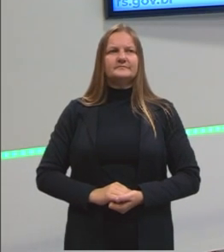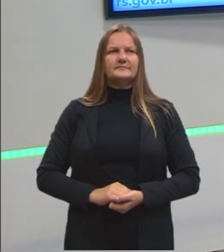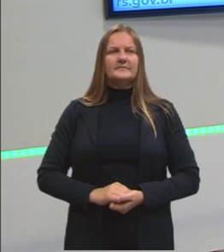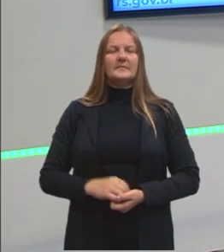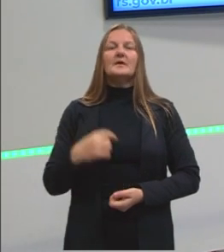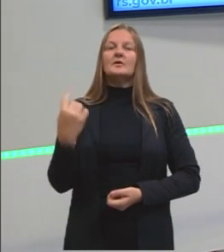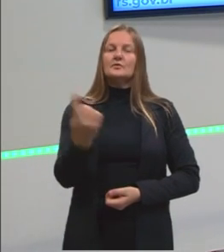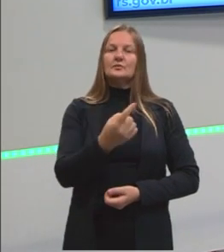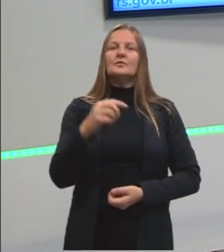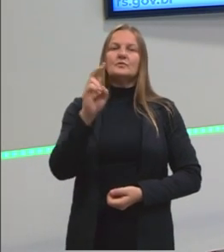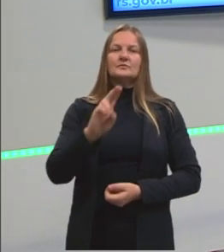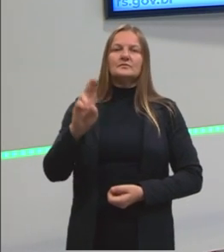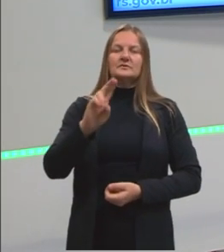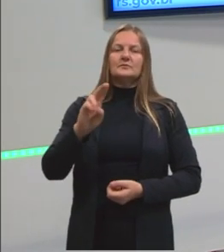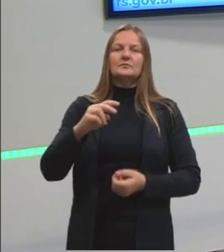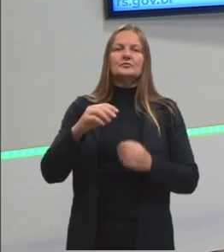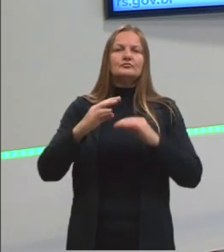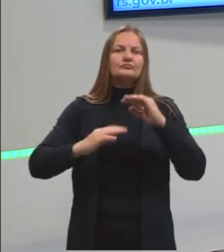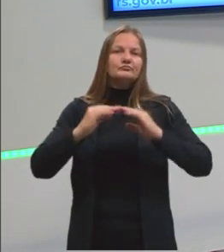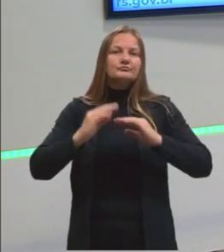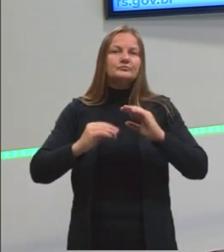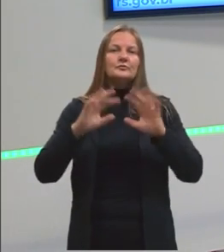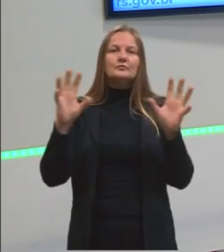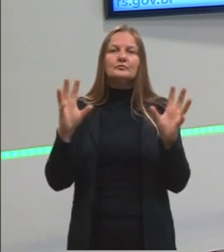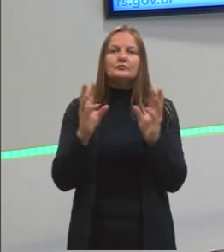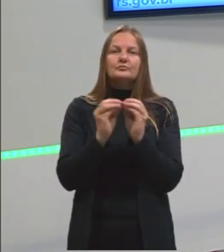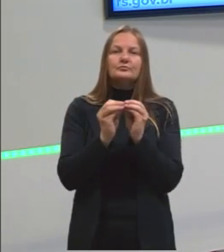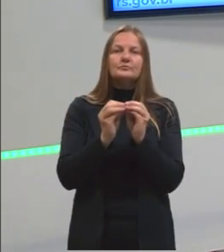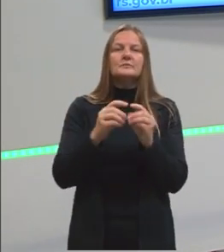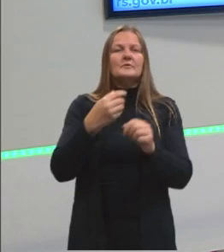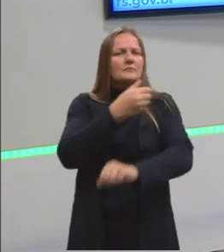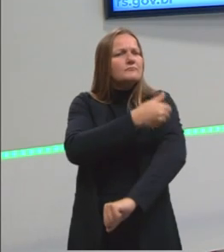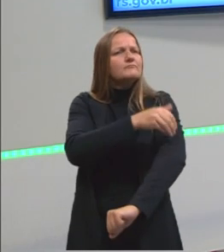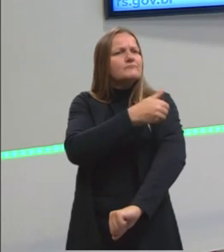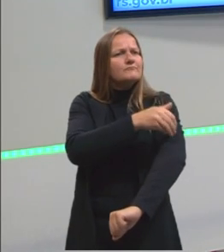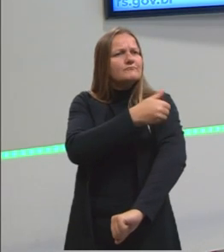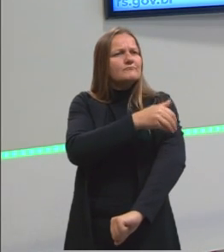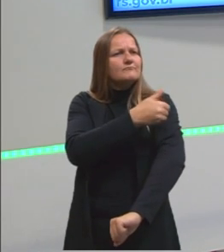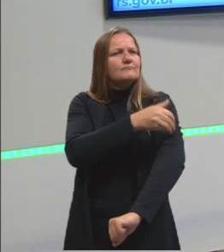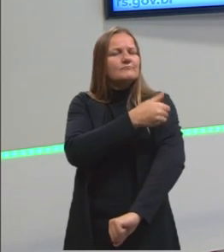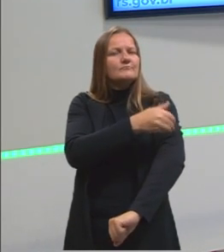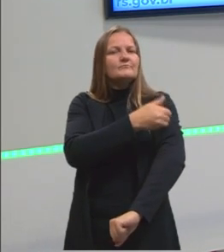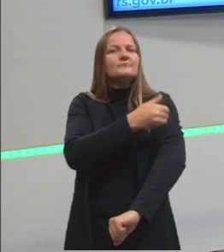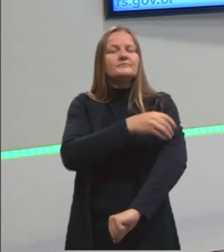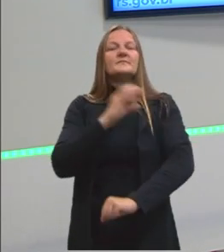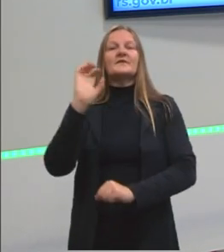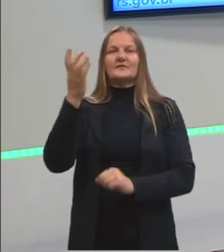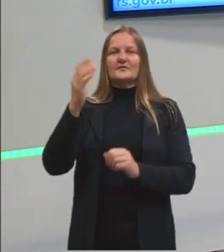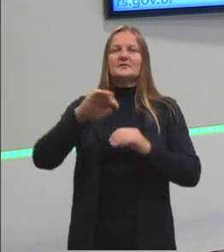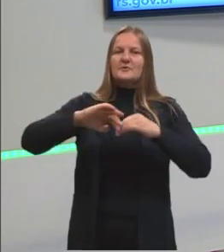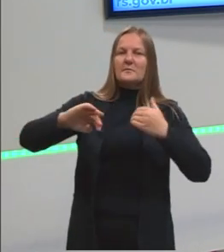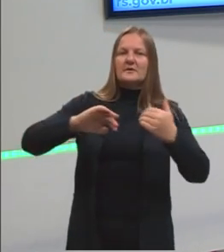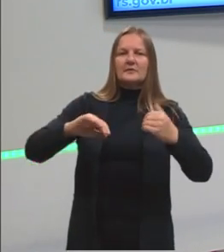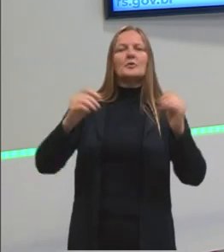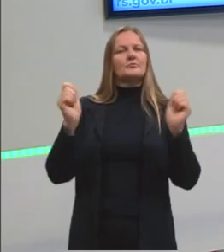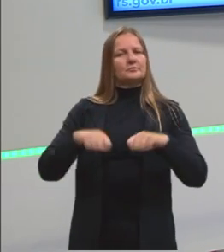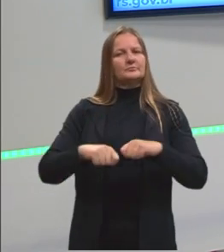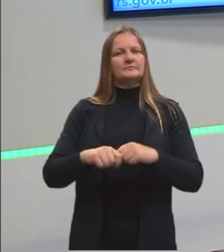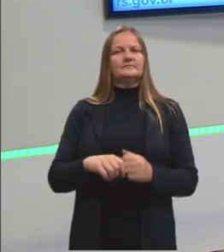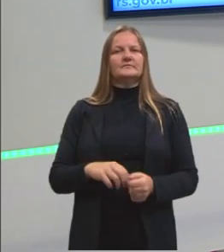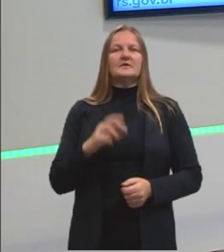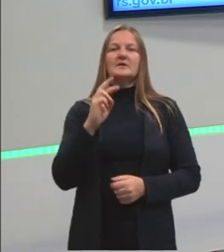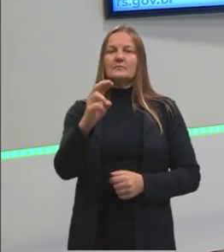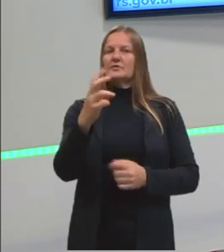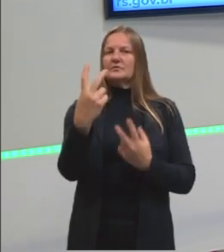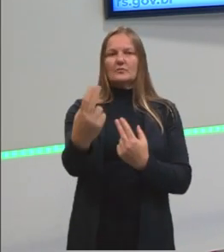vamos utilizar a fórmula do montante, mas vocês podem treinar depois, se preferirem, resolver separadinho, tá? A resposta